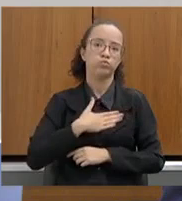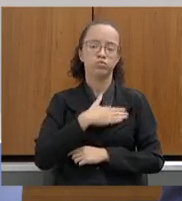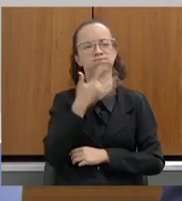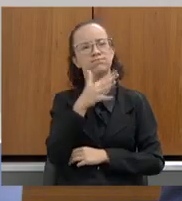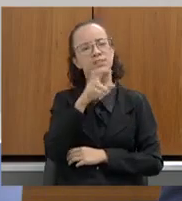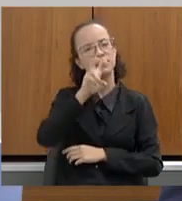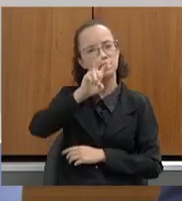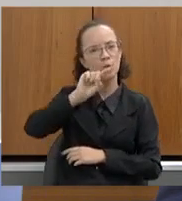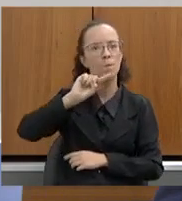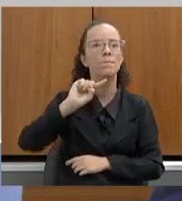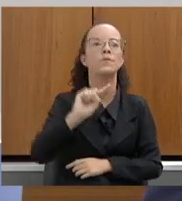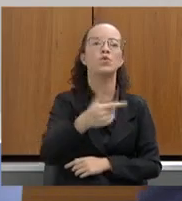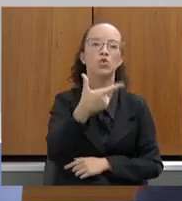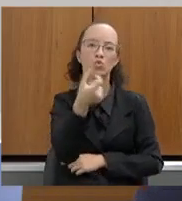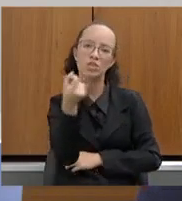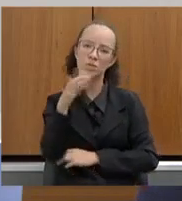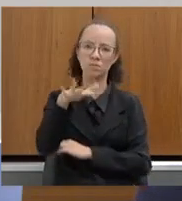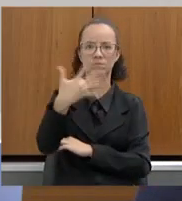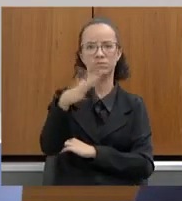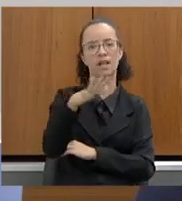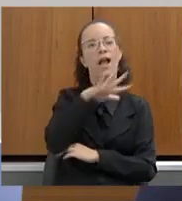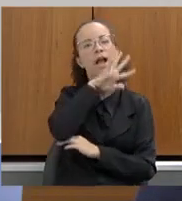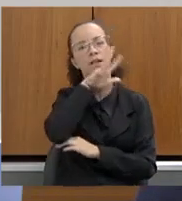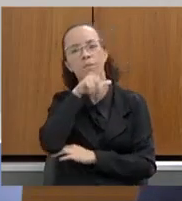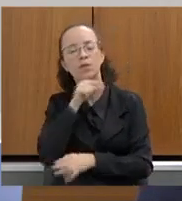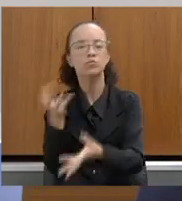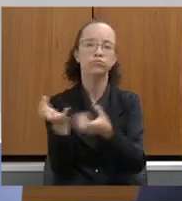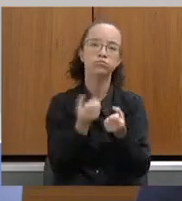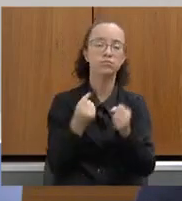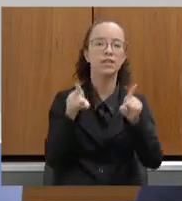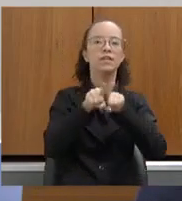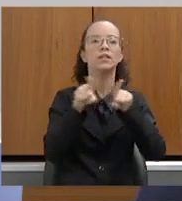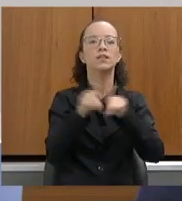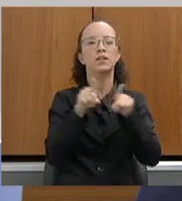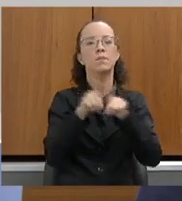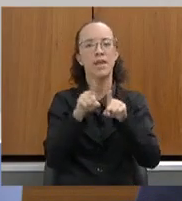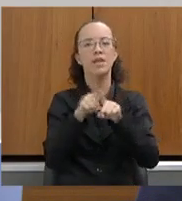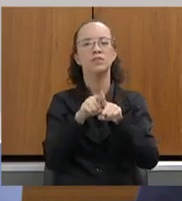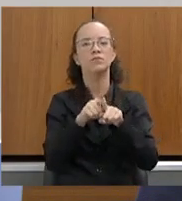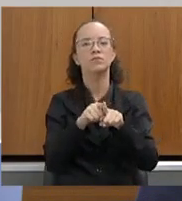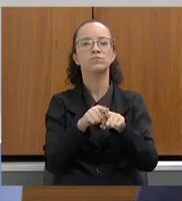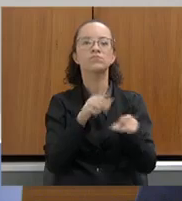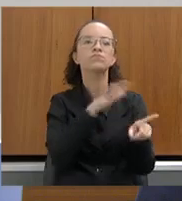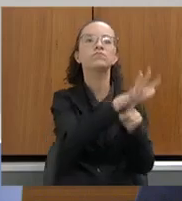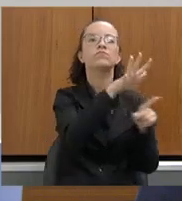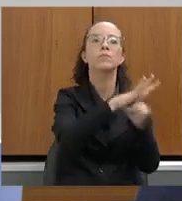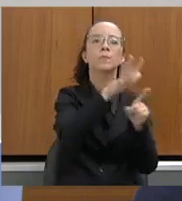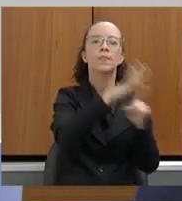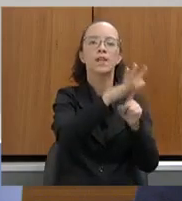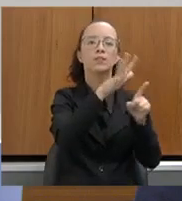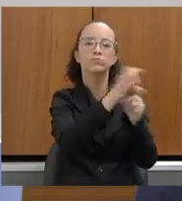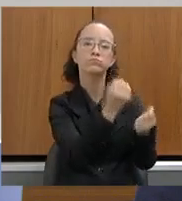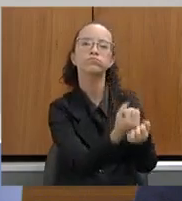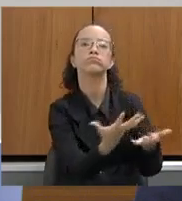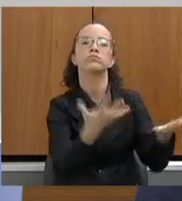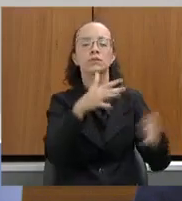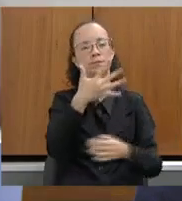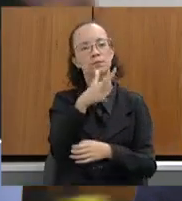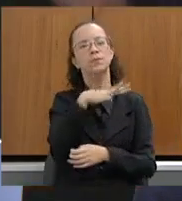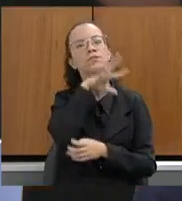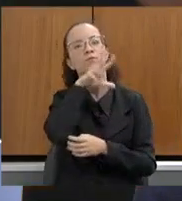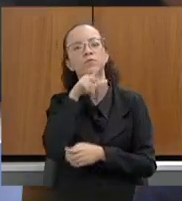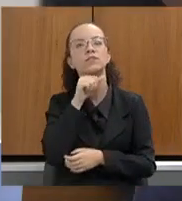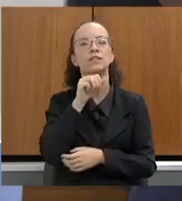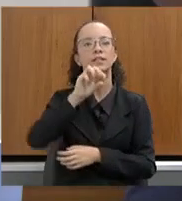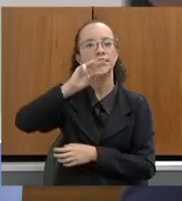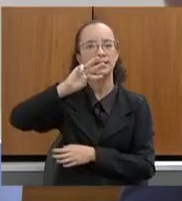.200, aproximadamente, animais, e também destinamos, em áreas de soltura de animais silvestres, um total de 3